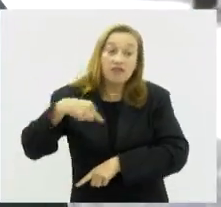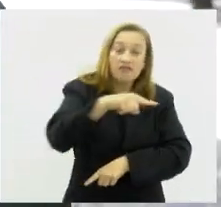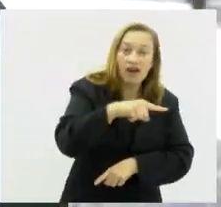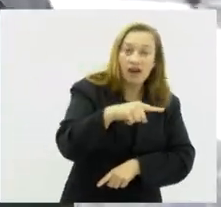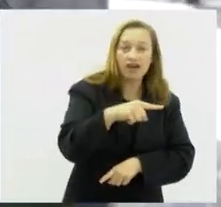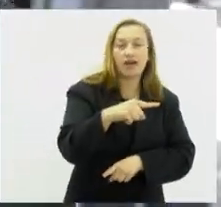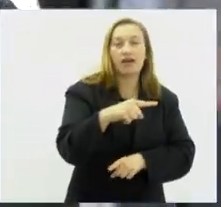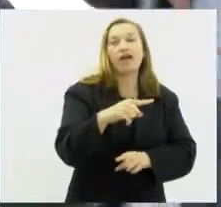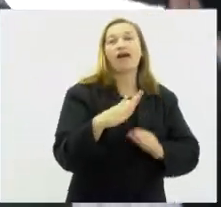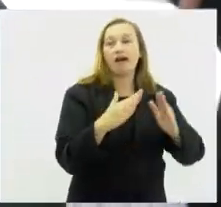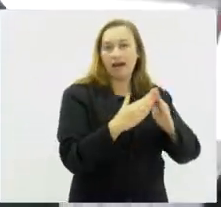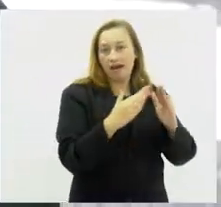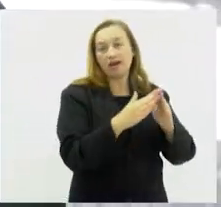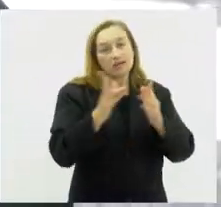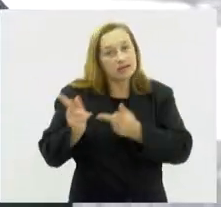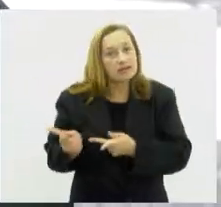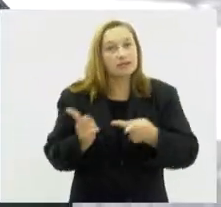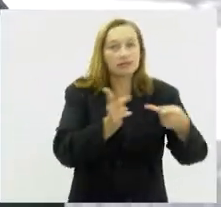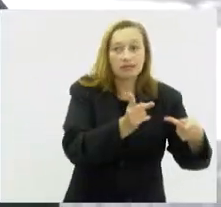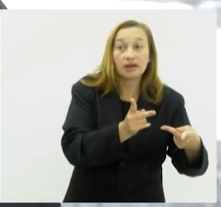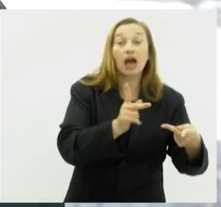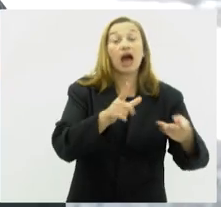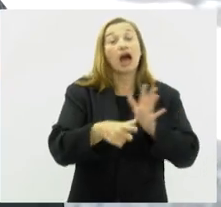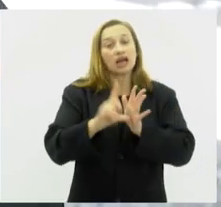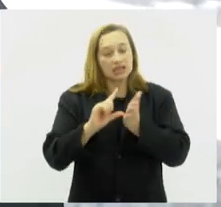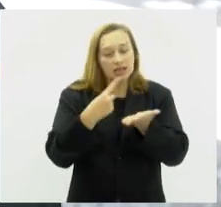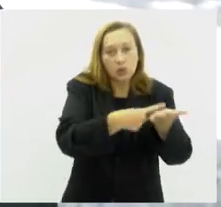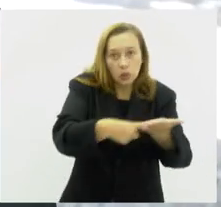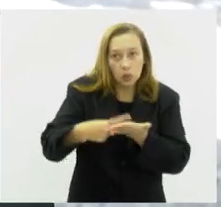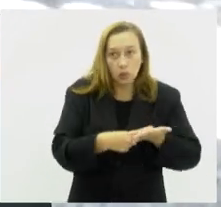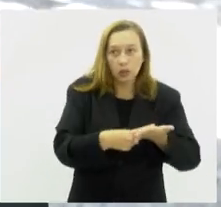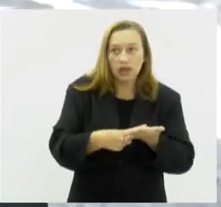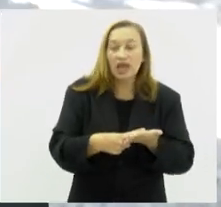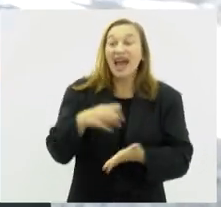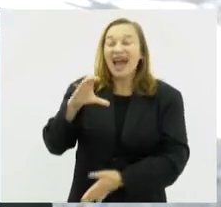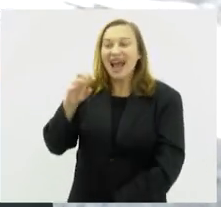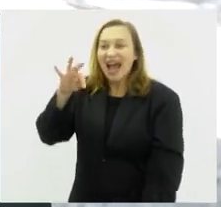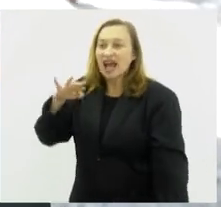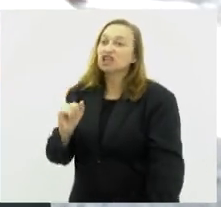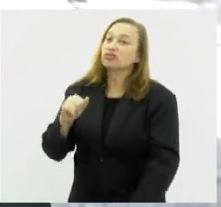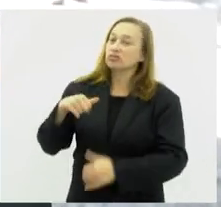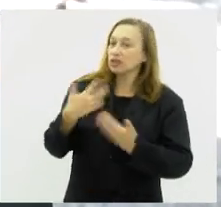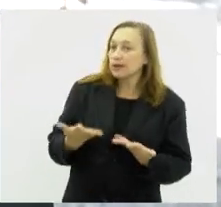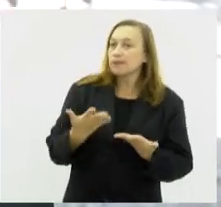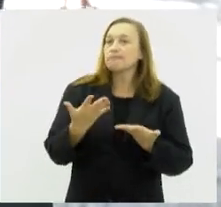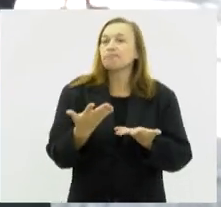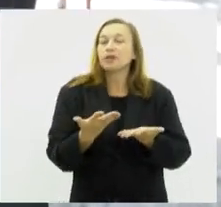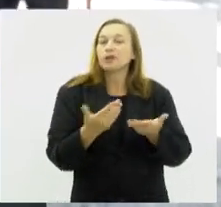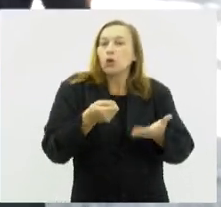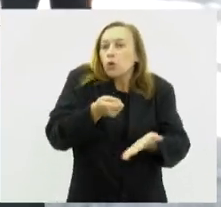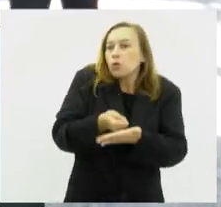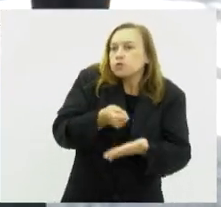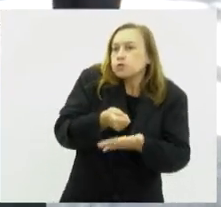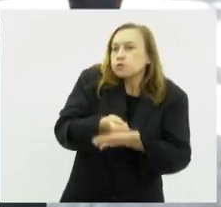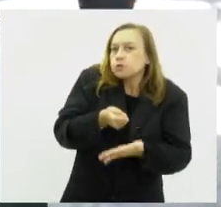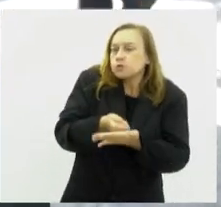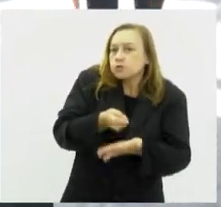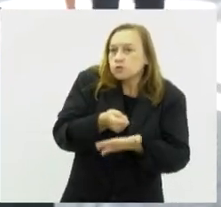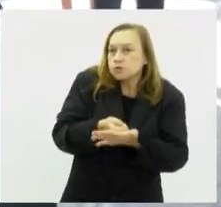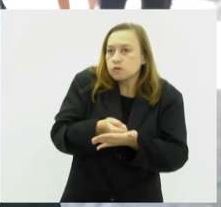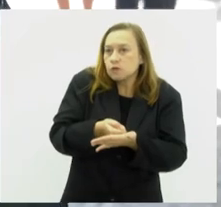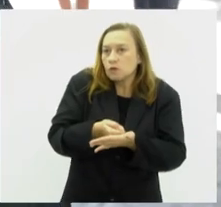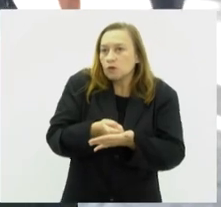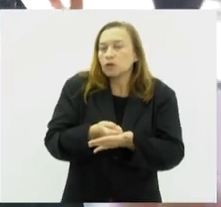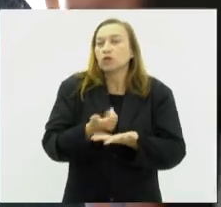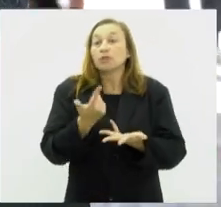agendar uma visita para essa pessoa. Kátia, ainda existe essa obrigação de realizar a prova de vida para receber algum tipo de benefício do INSS?